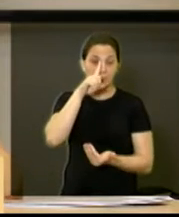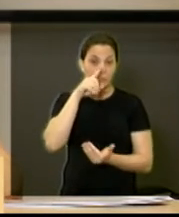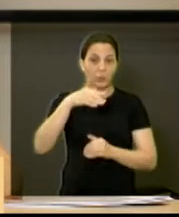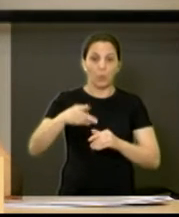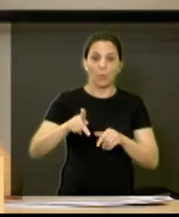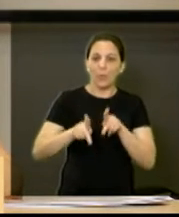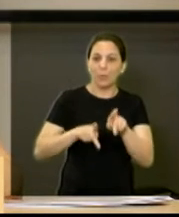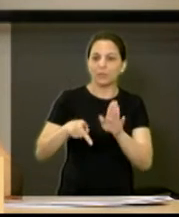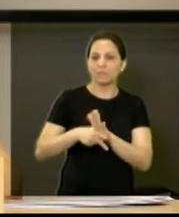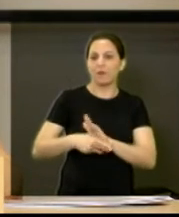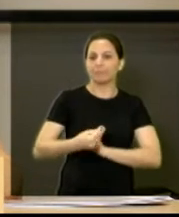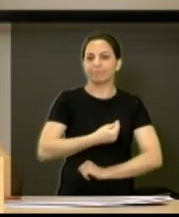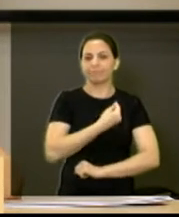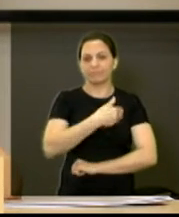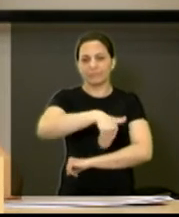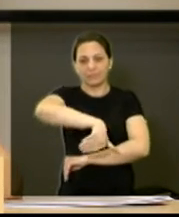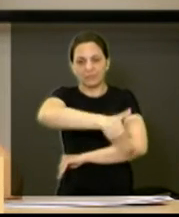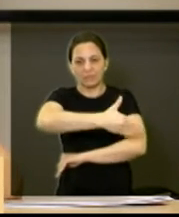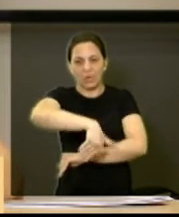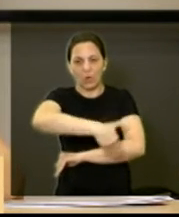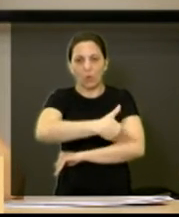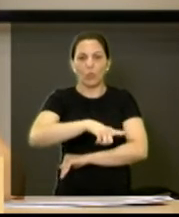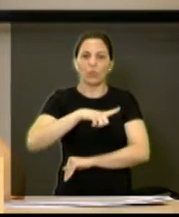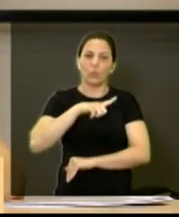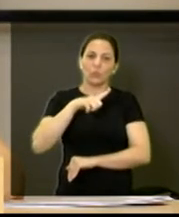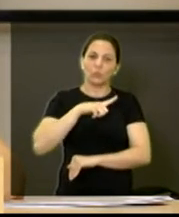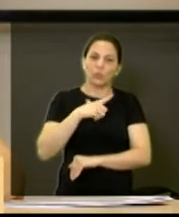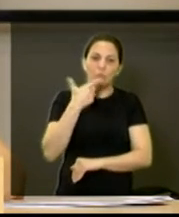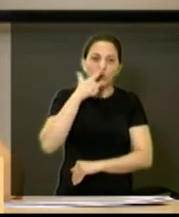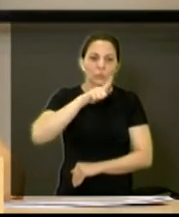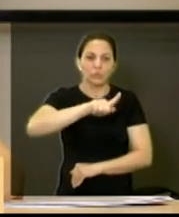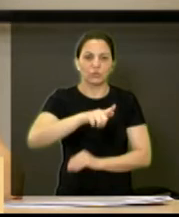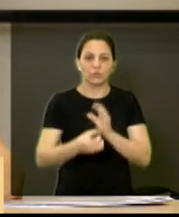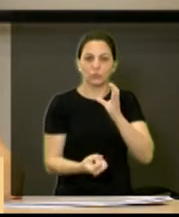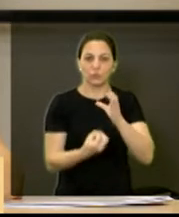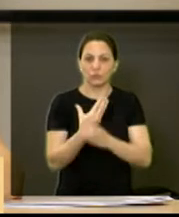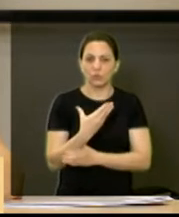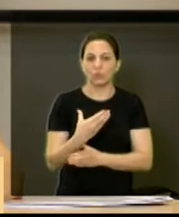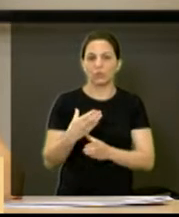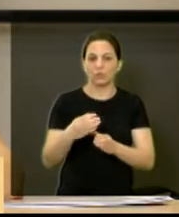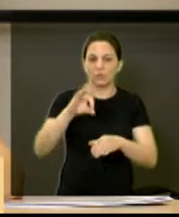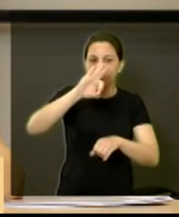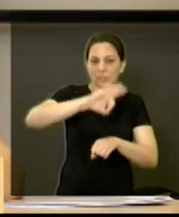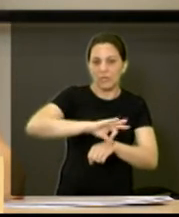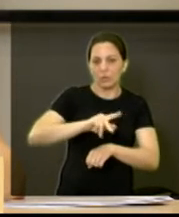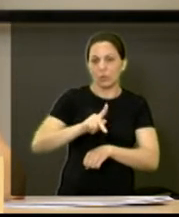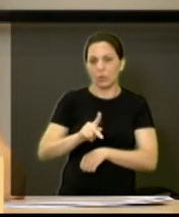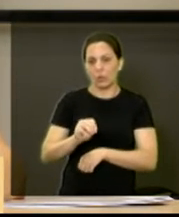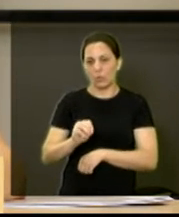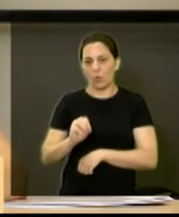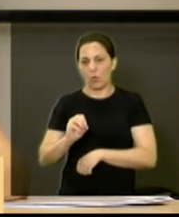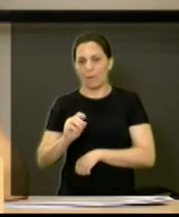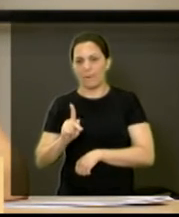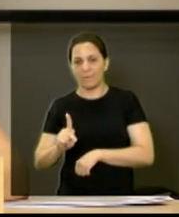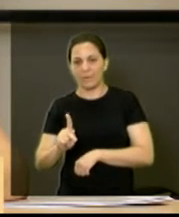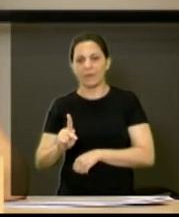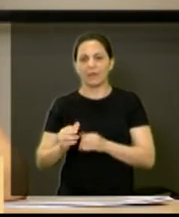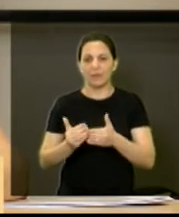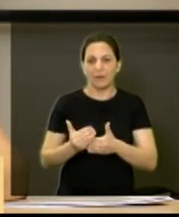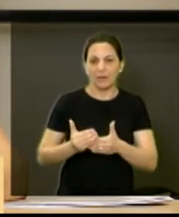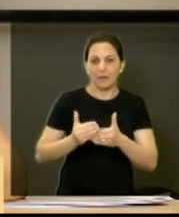rua, nós conseguimos implantar o centro POP, ampliar,